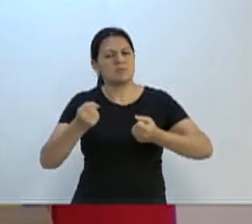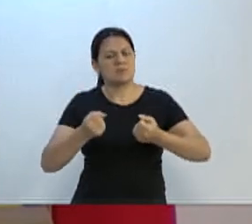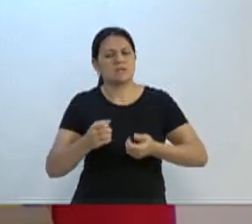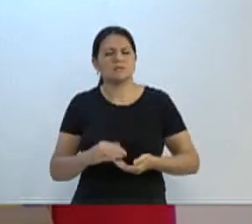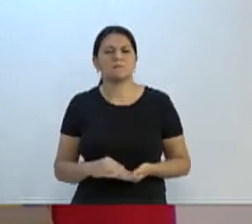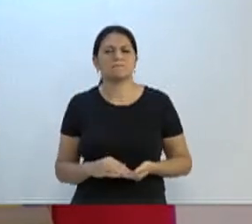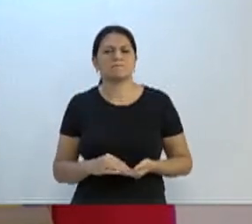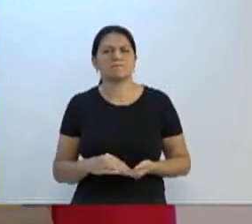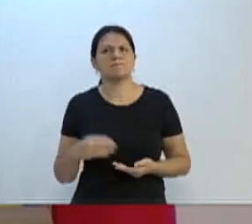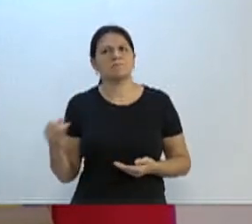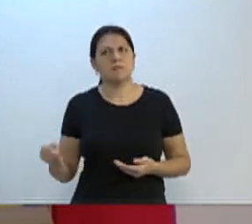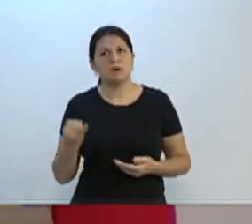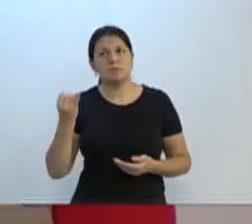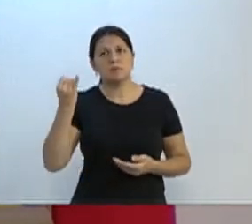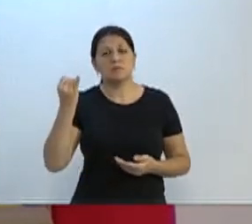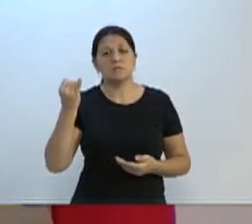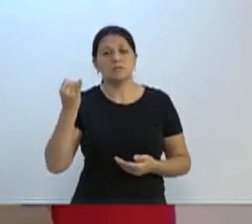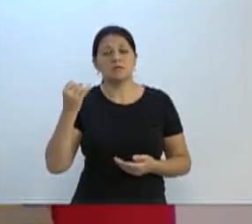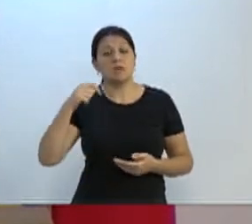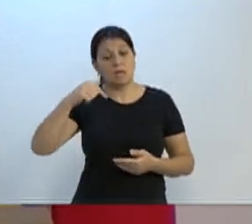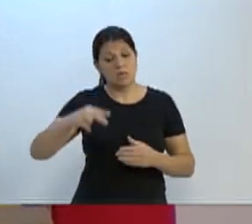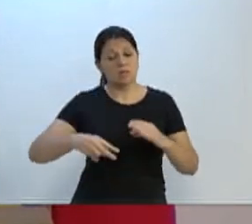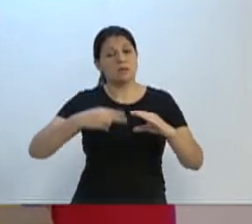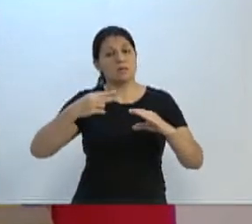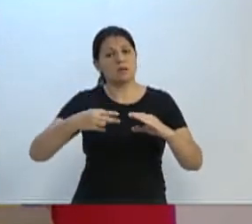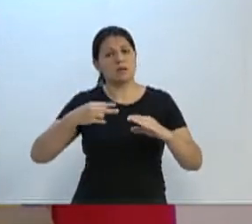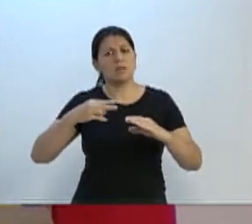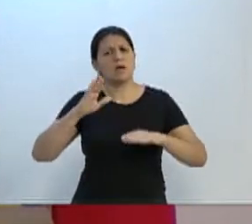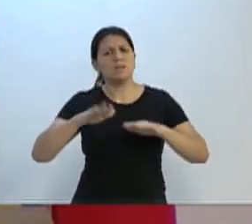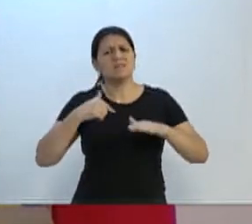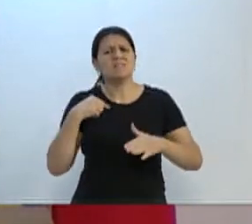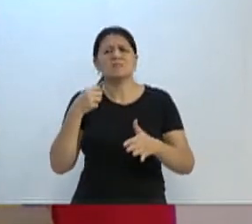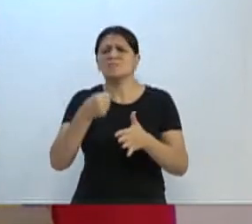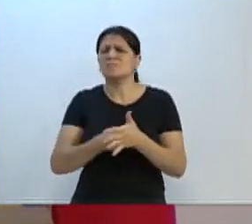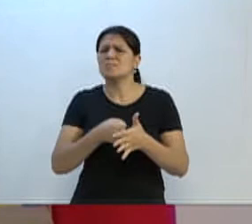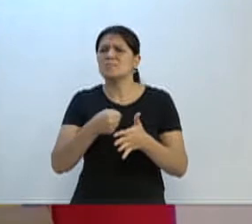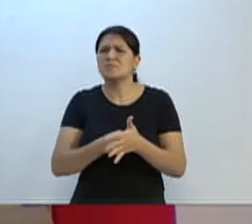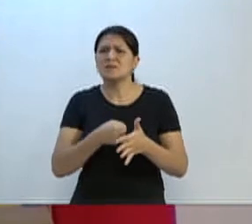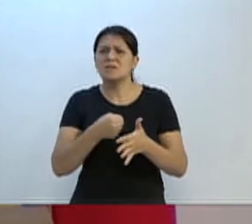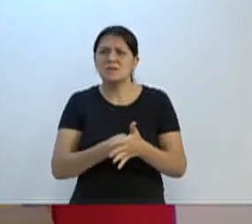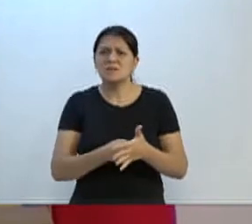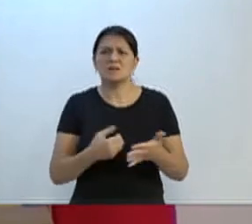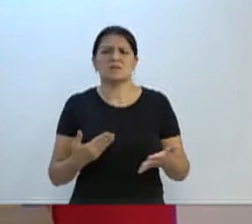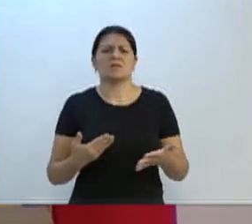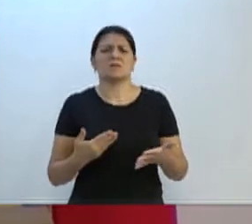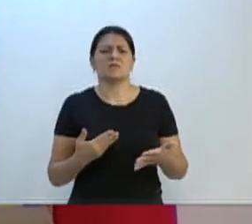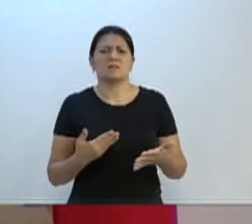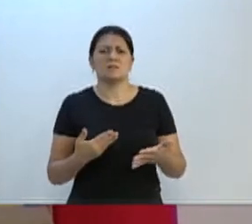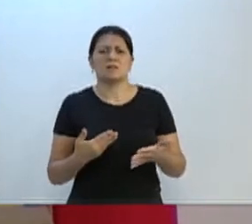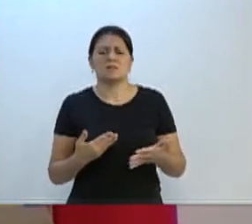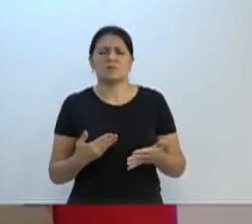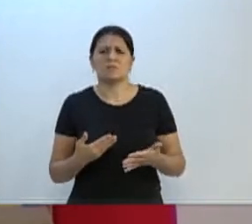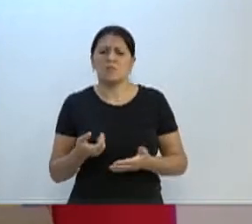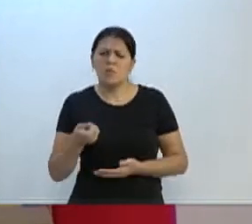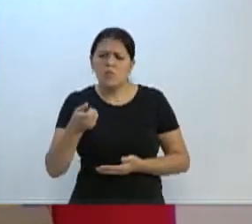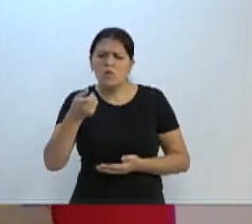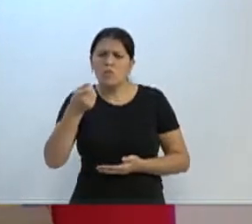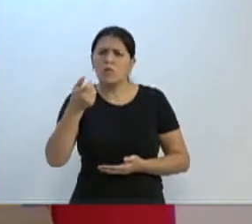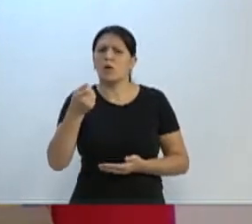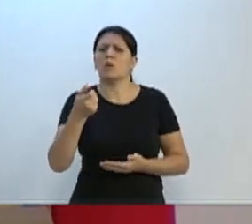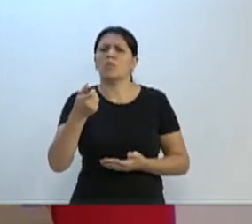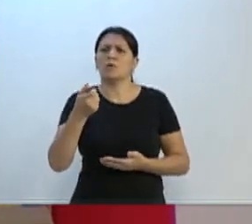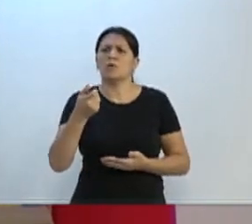Então é importante que se faça. E aqui, nesta casa legislativa, muitas vezes eu briguei para investimento alto da escola